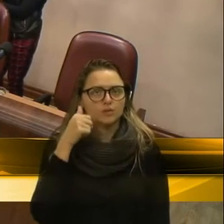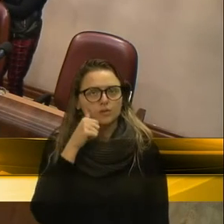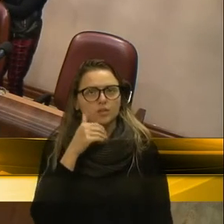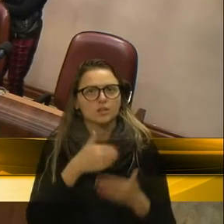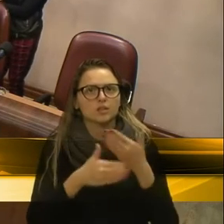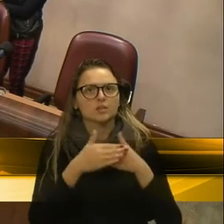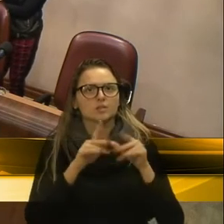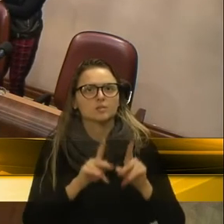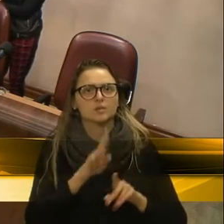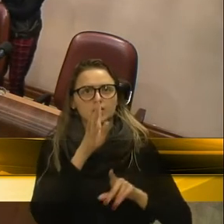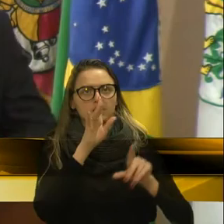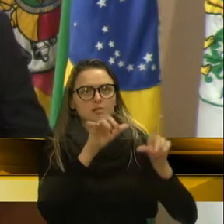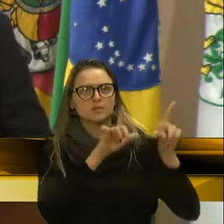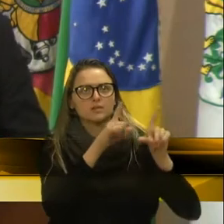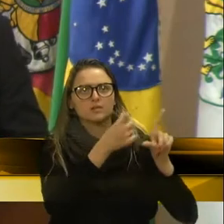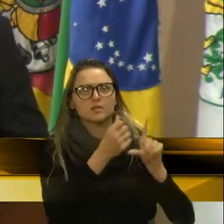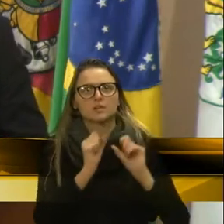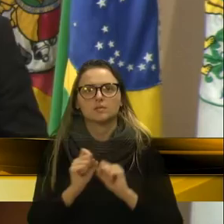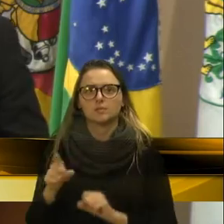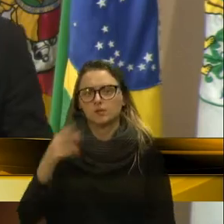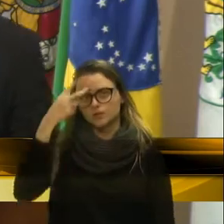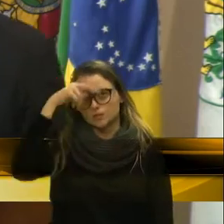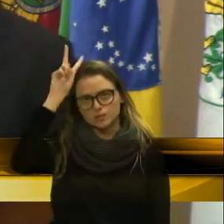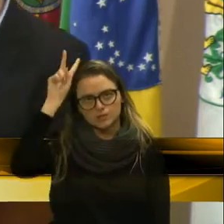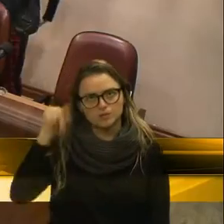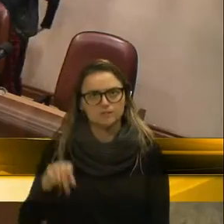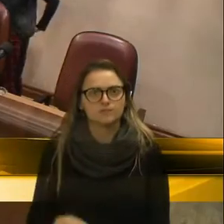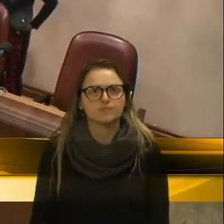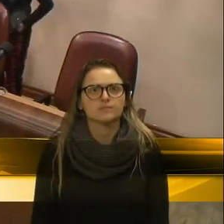assistem através do canal 16. Seu a parte, vereador Edson, de imediato.